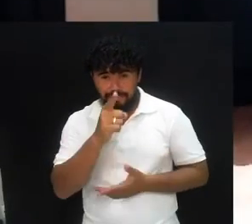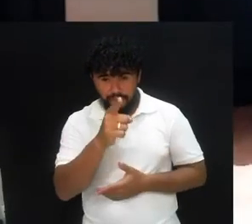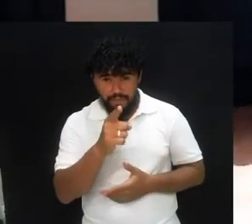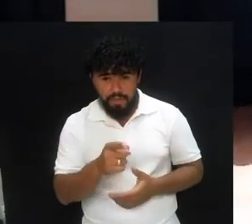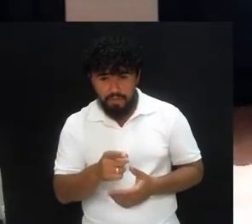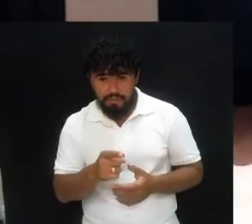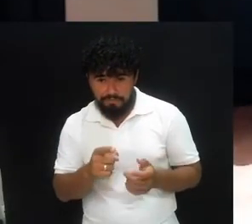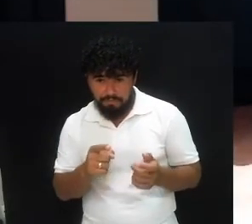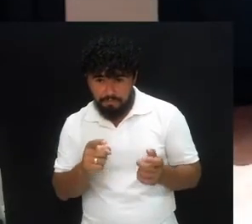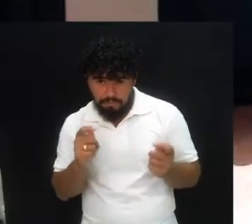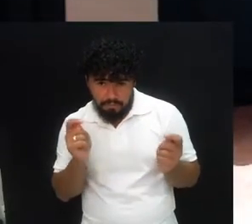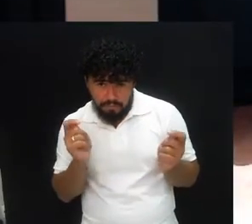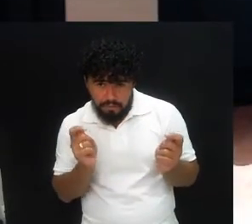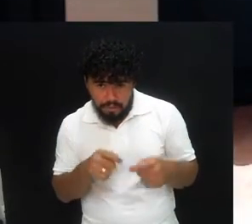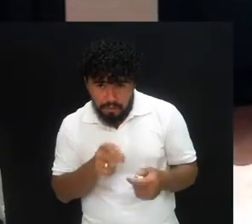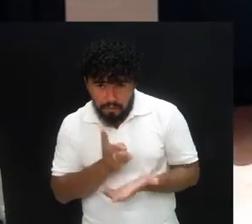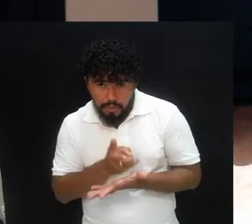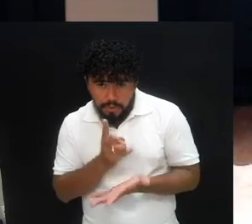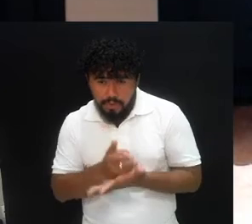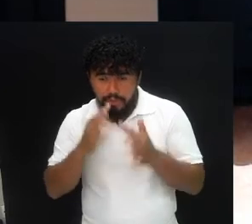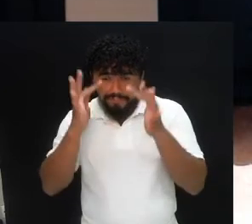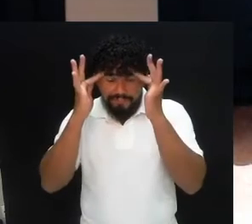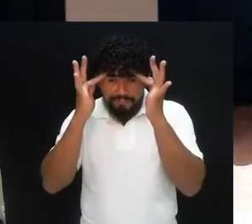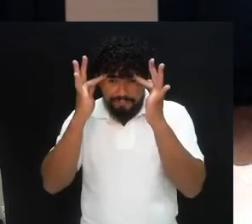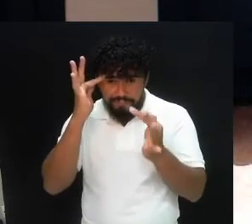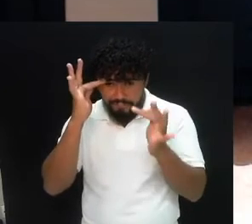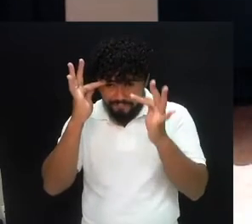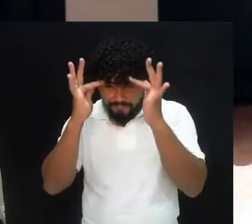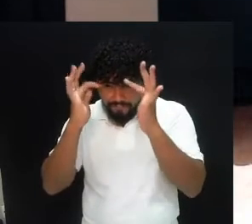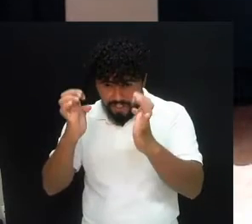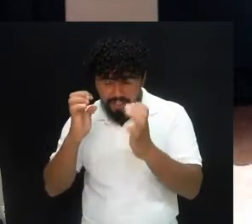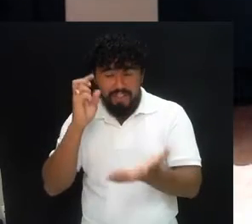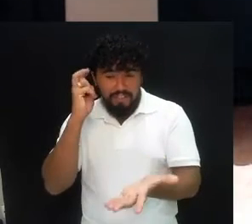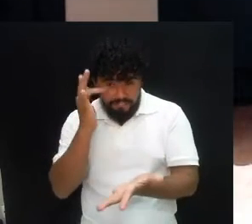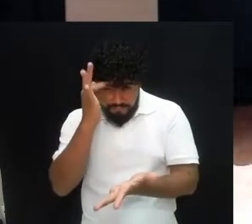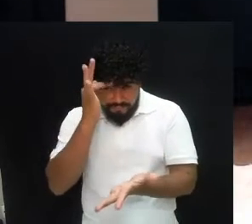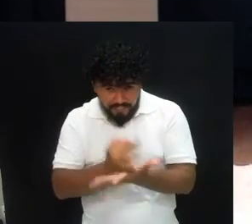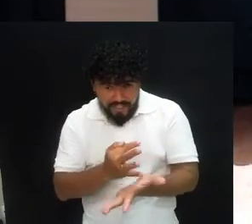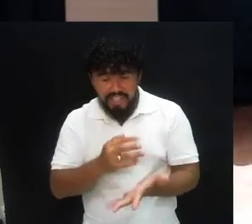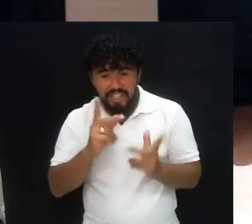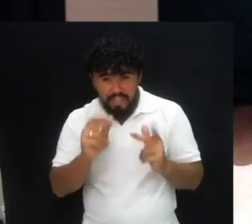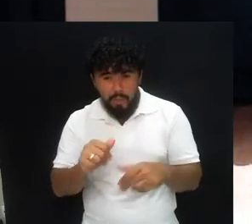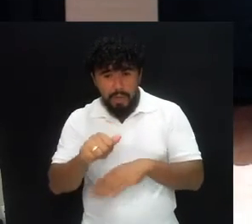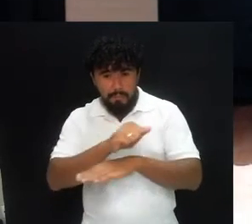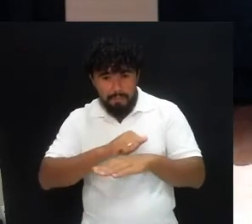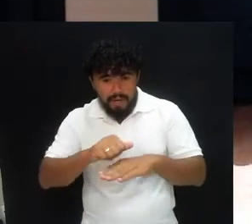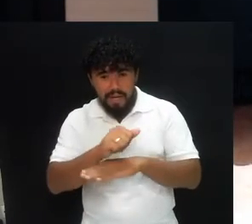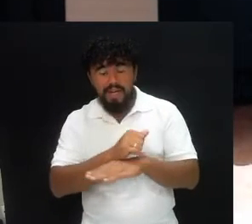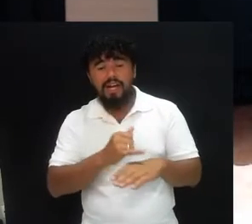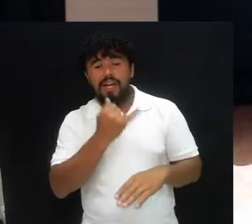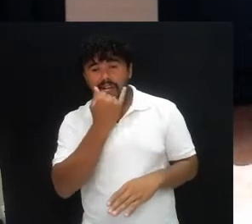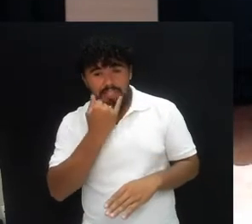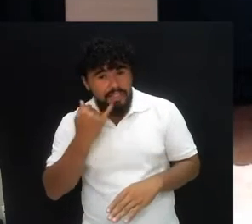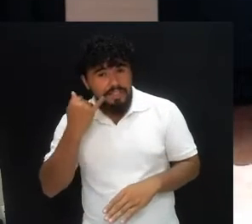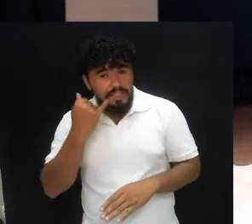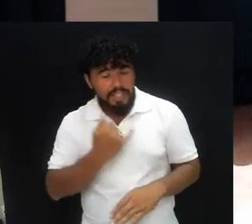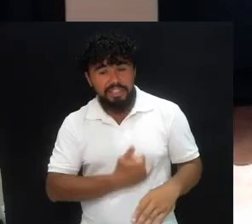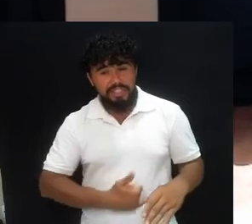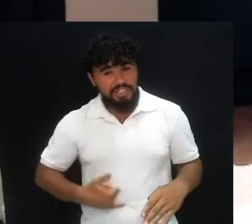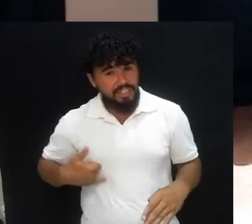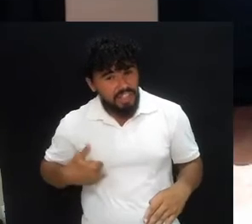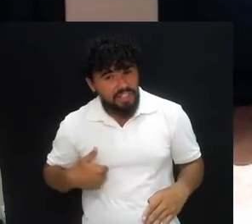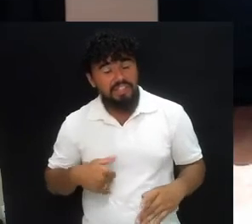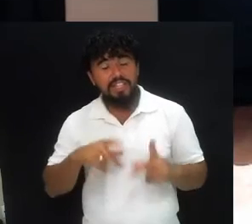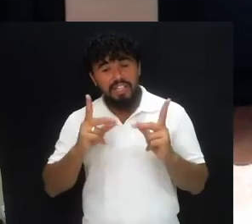pronto a permanecer também na sua fé? Na fé de Daniel, na fé de Abraão, de Isaac e de Jacó, na fé dos patriarcas, na